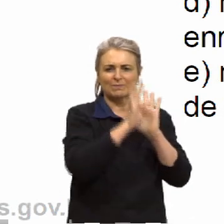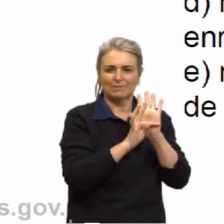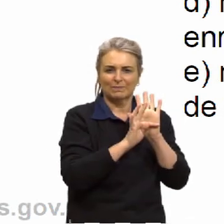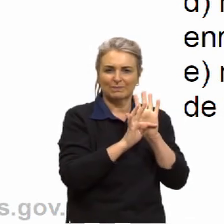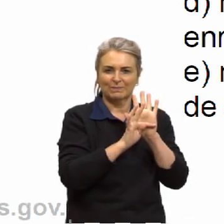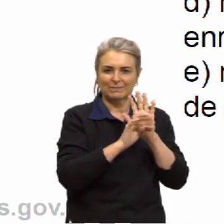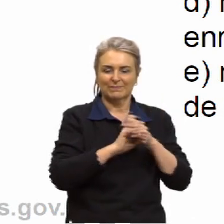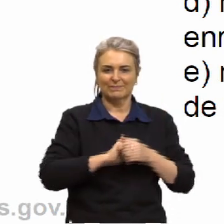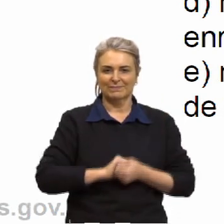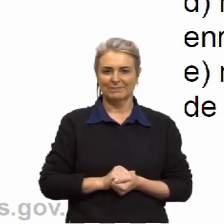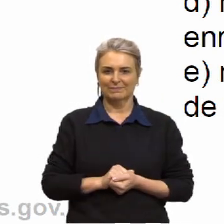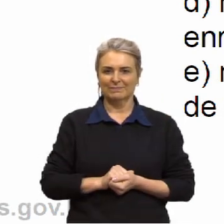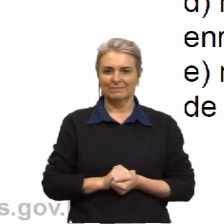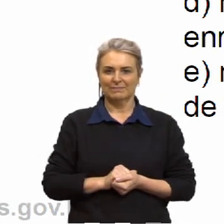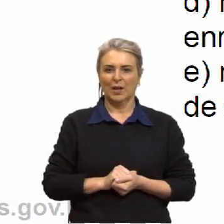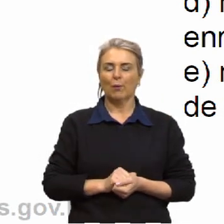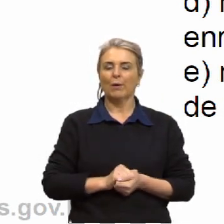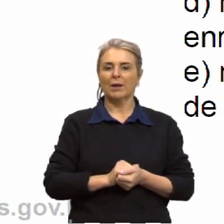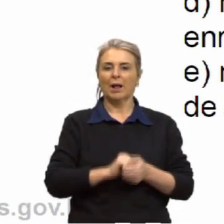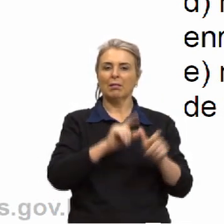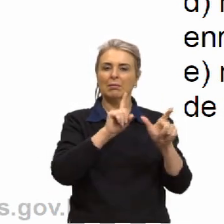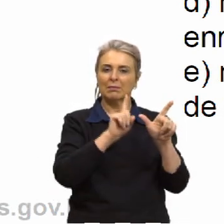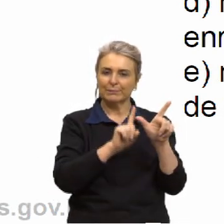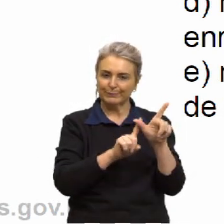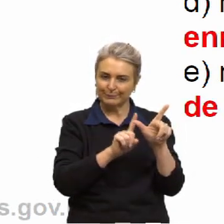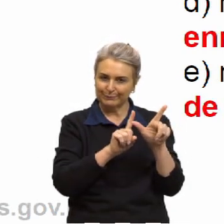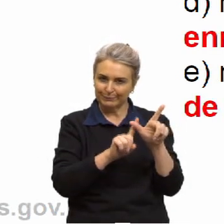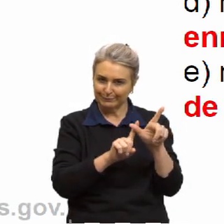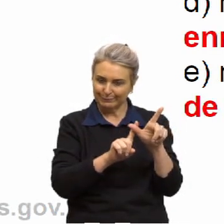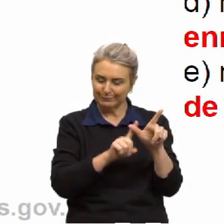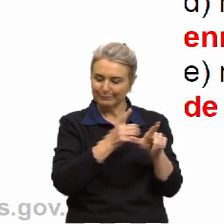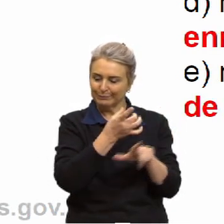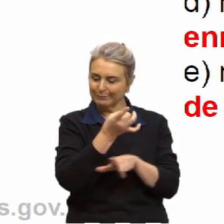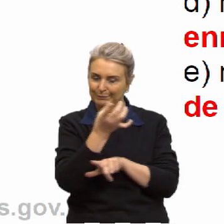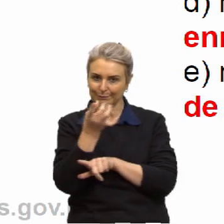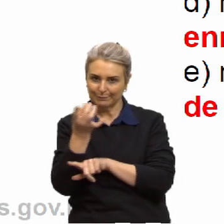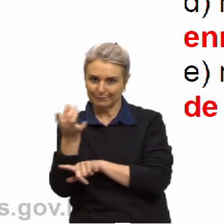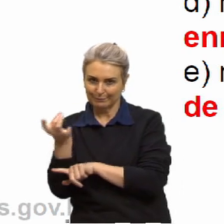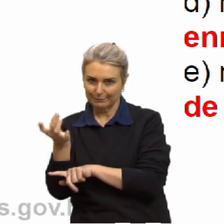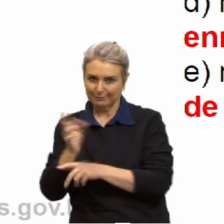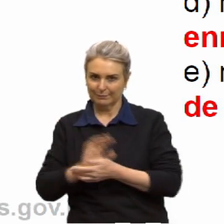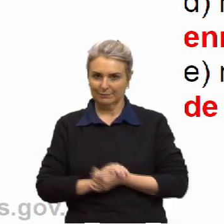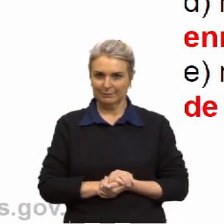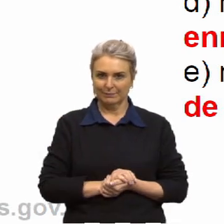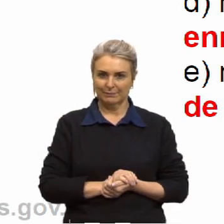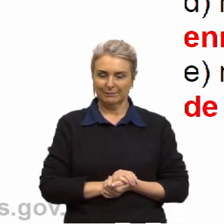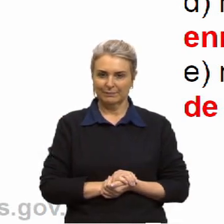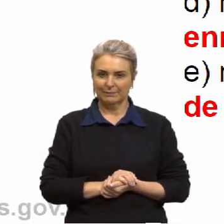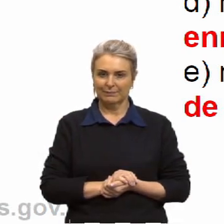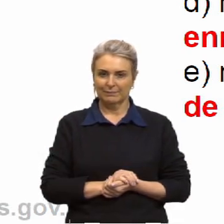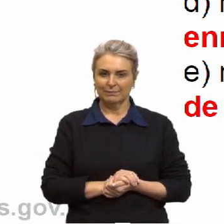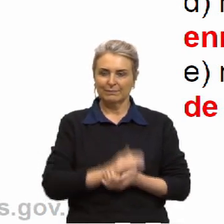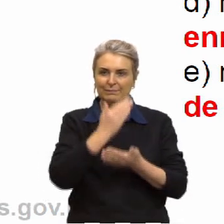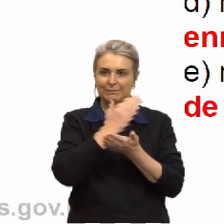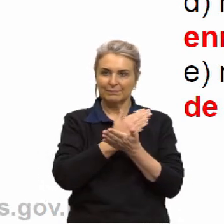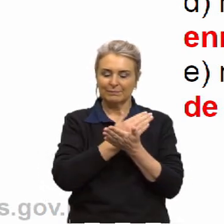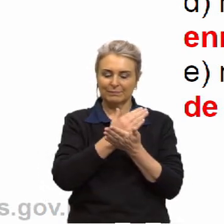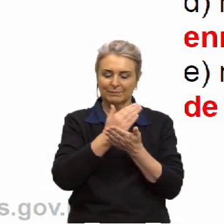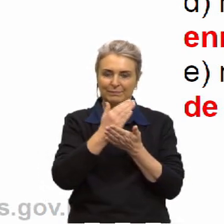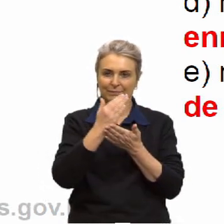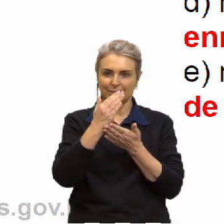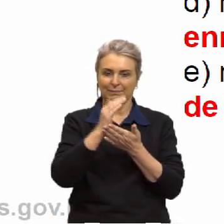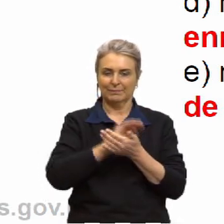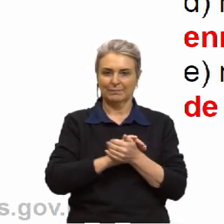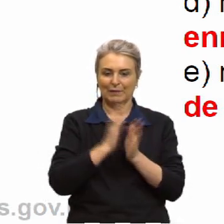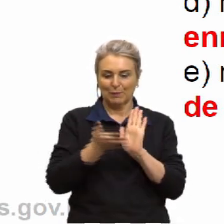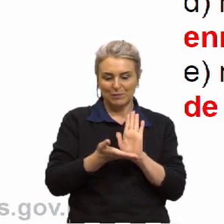Vamos olhar letra por letra. Eu acho que eu fiz esse... Pode passar. Isso. Vamos começar aqui. Eu vou de baixo para